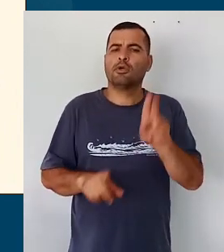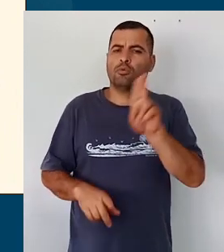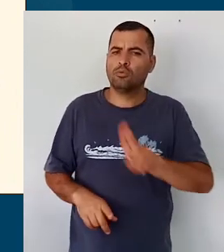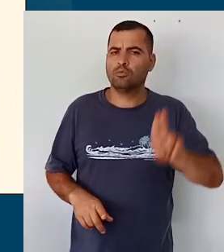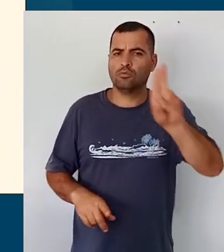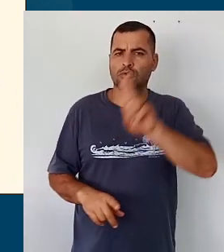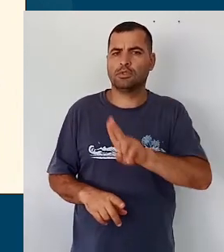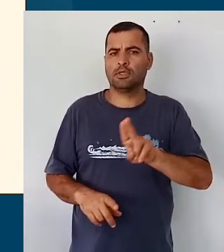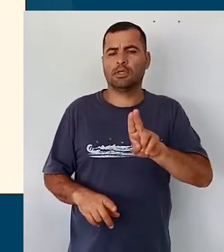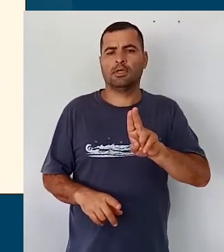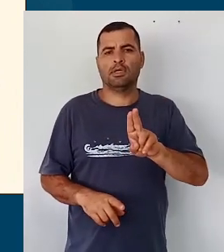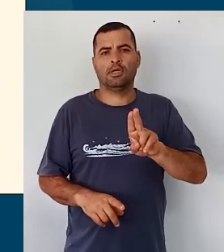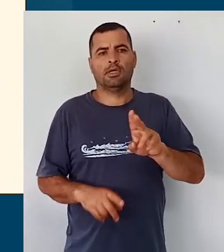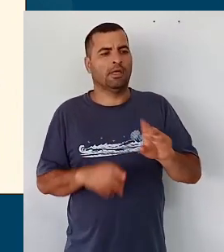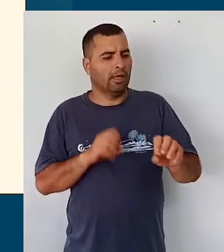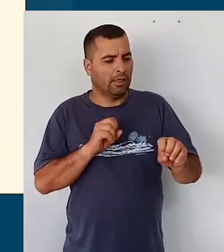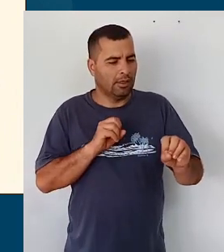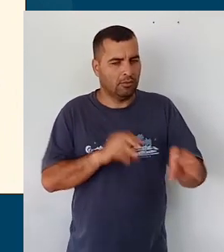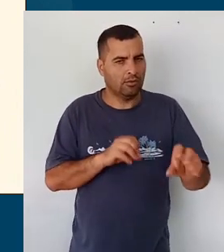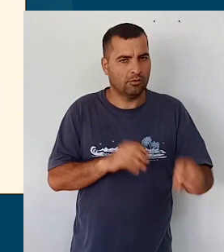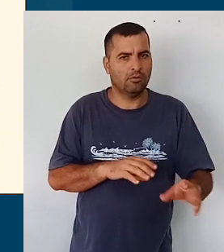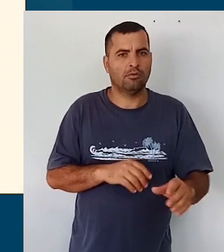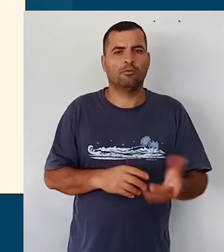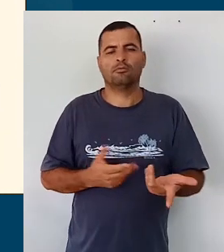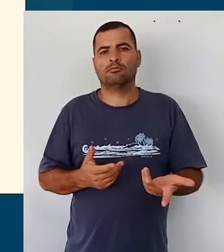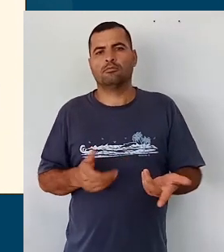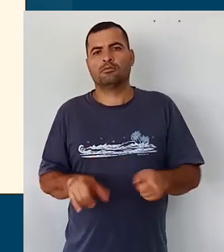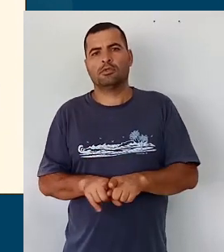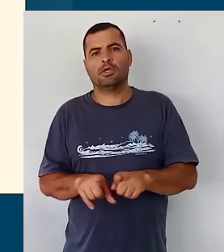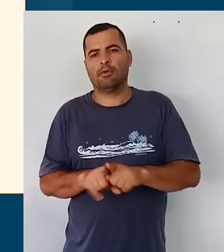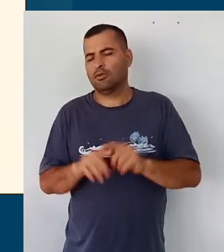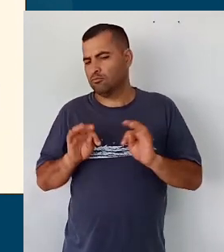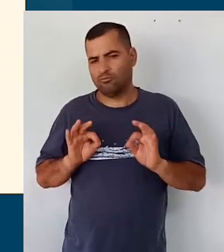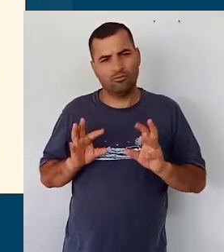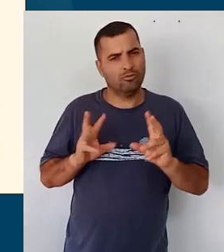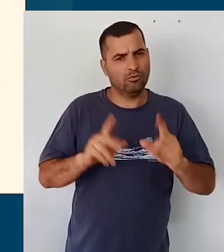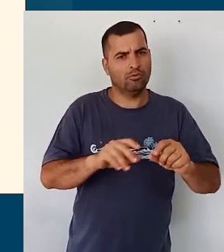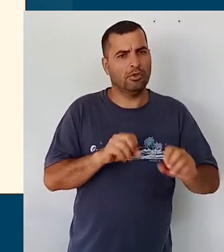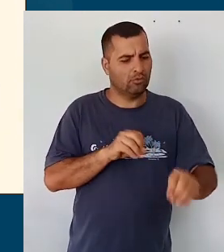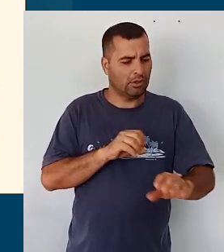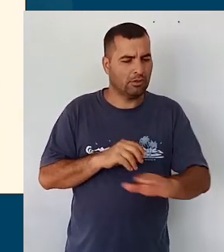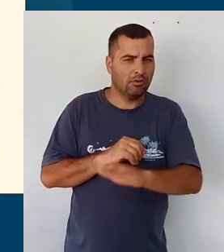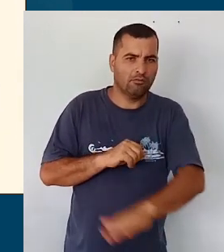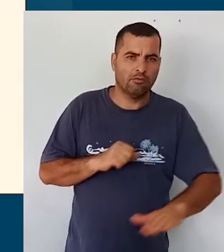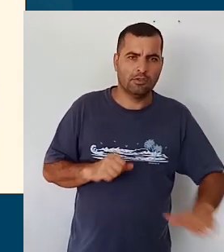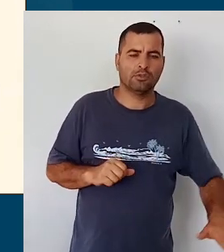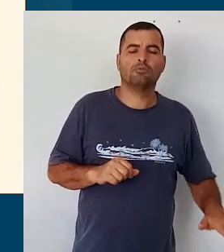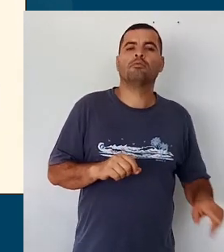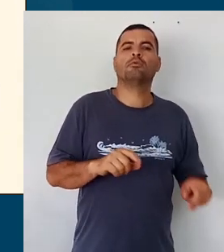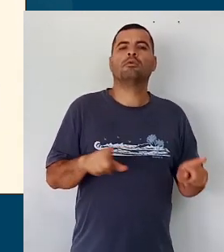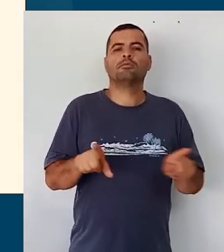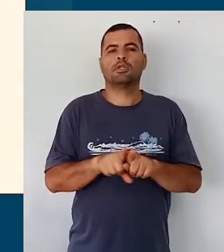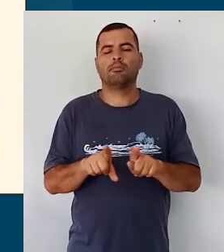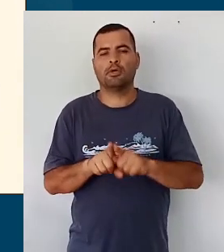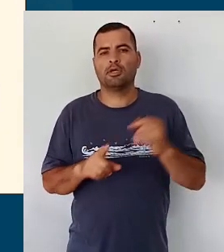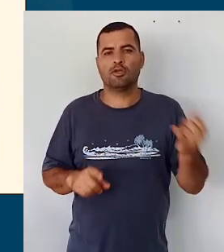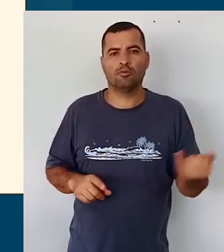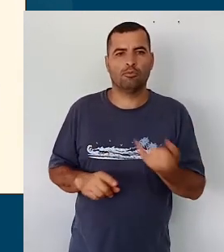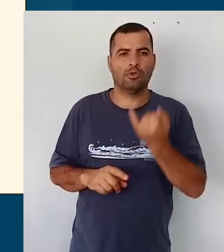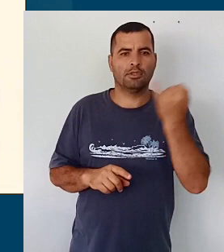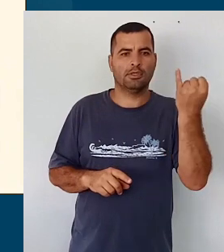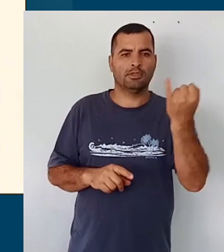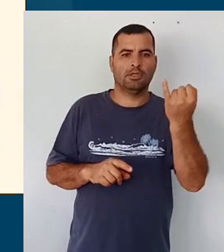como ponto de partida para o educador em cada um dos segmentos da educação infantil e também, principalmente, na